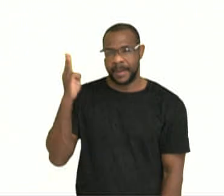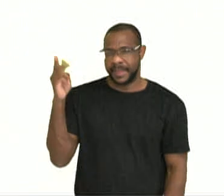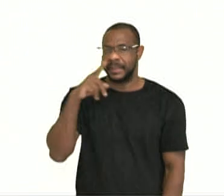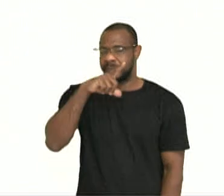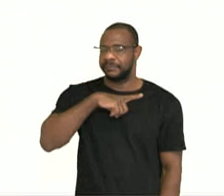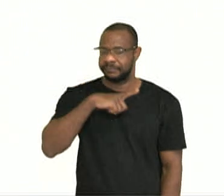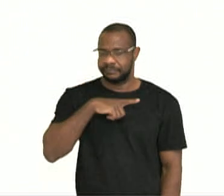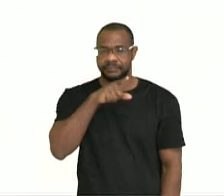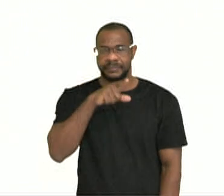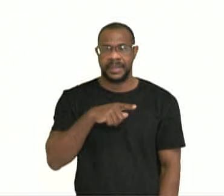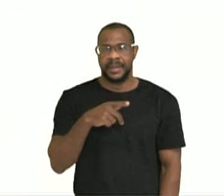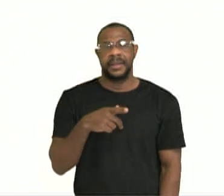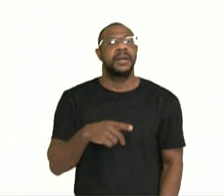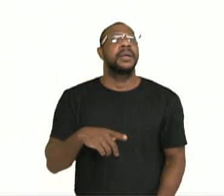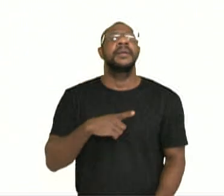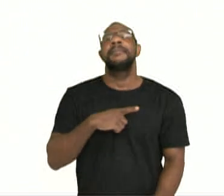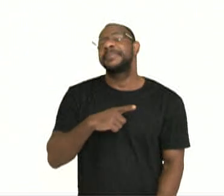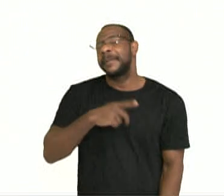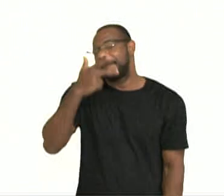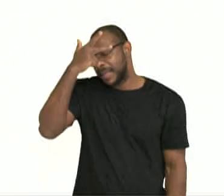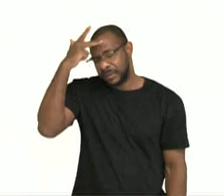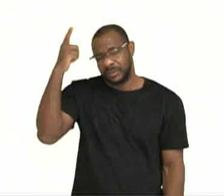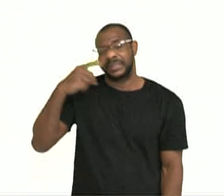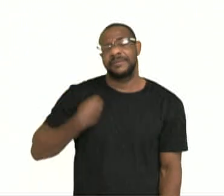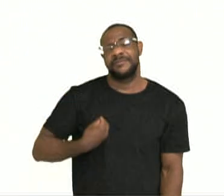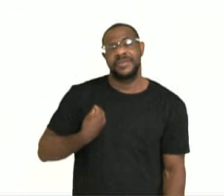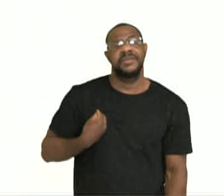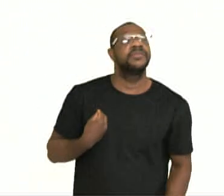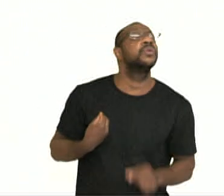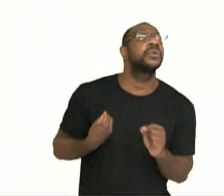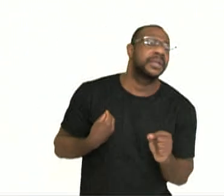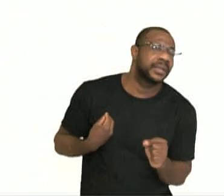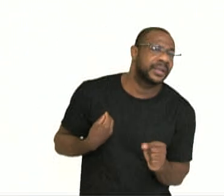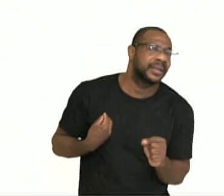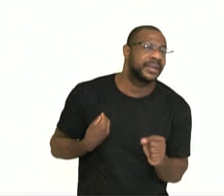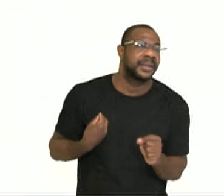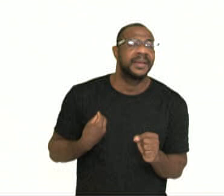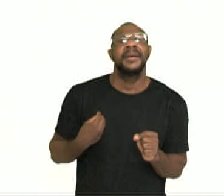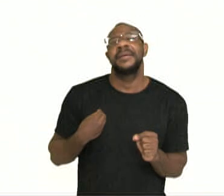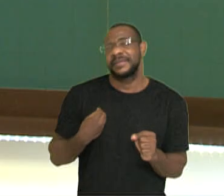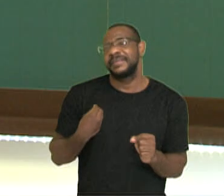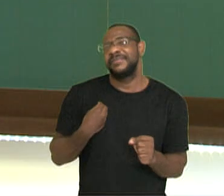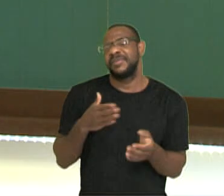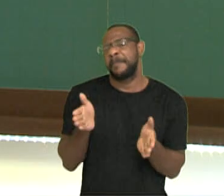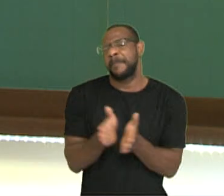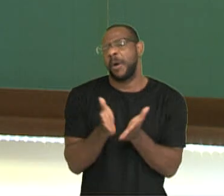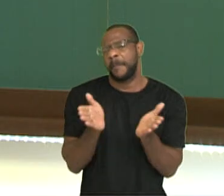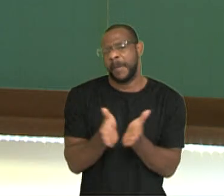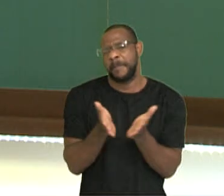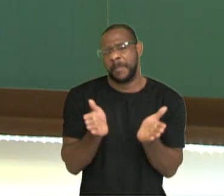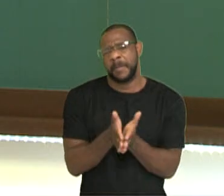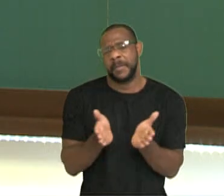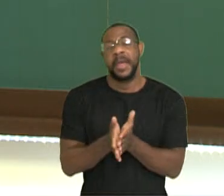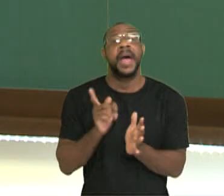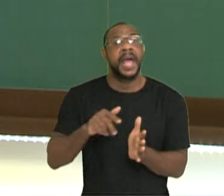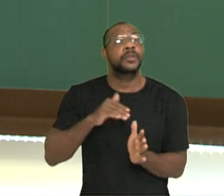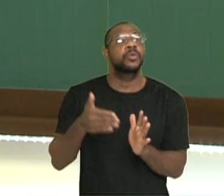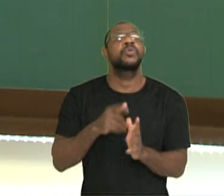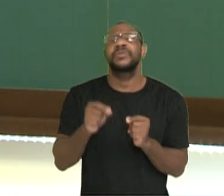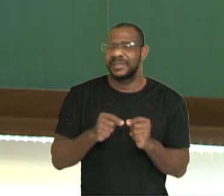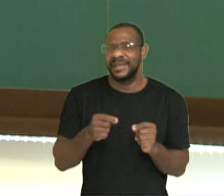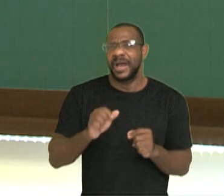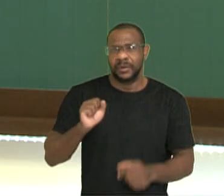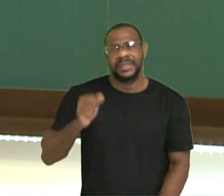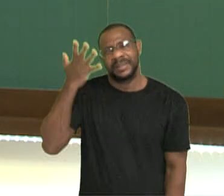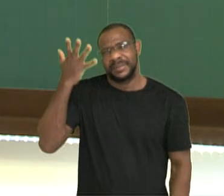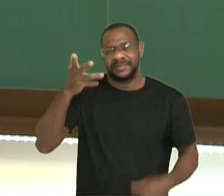determinadas áreas do Brasil de pessoas que vivem em situação de pobreza. E aí são todos aqueles fatores que nós